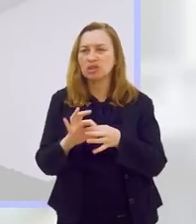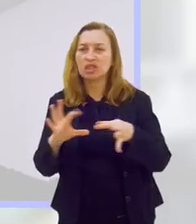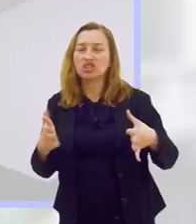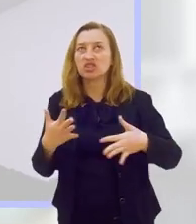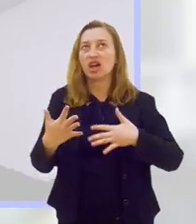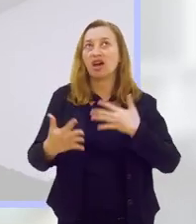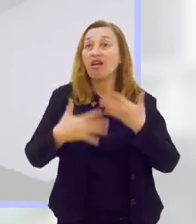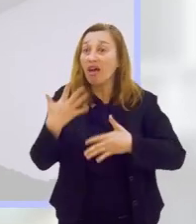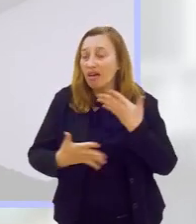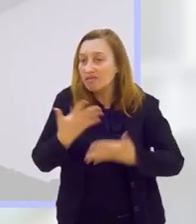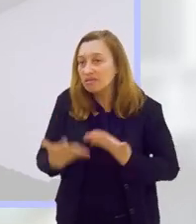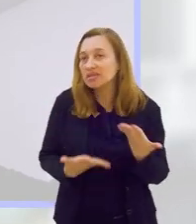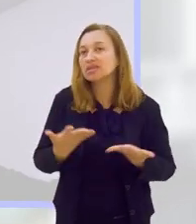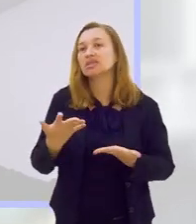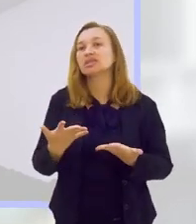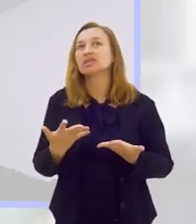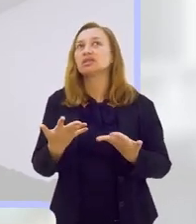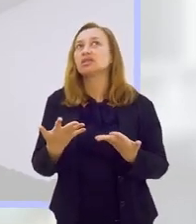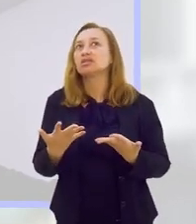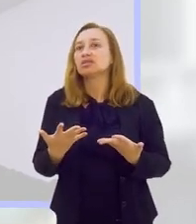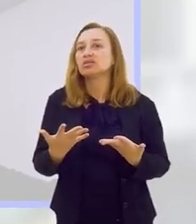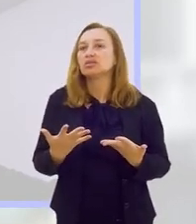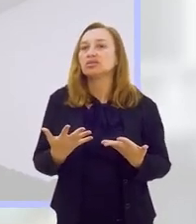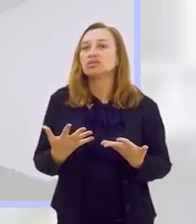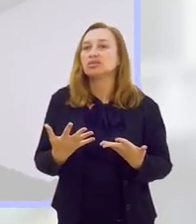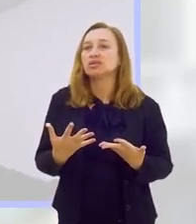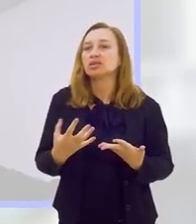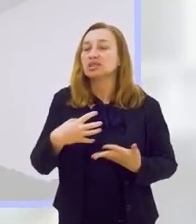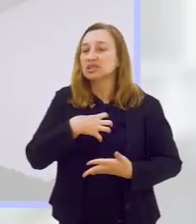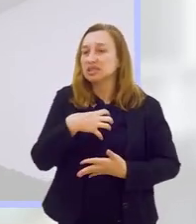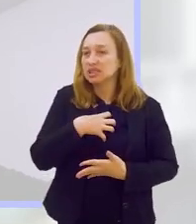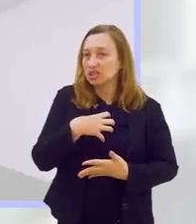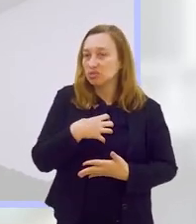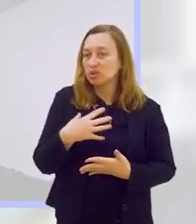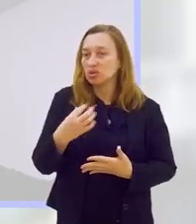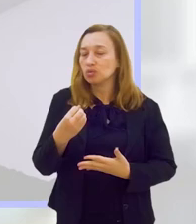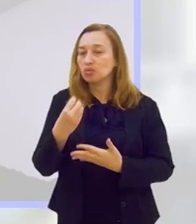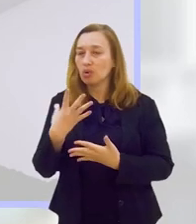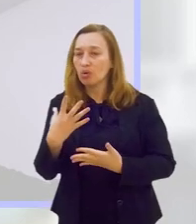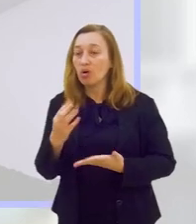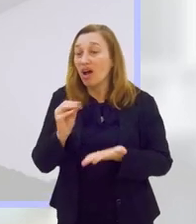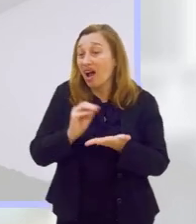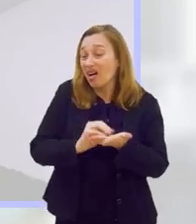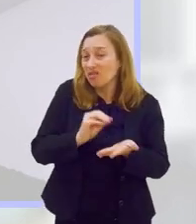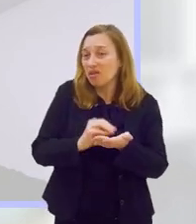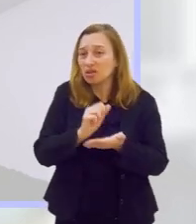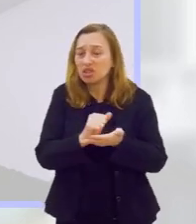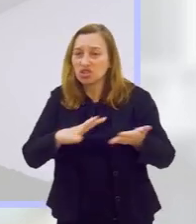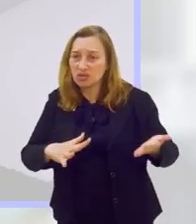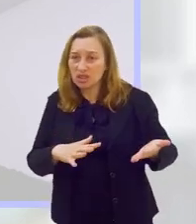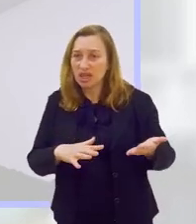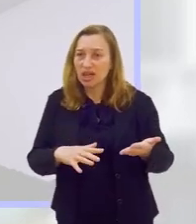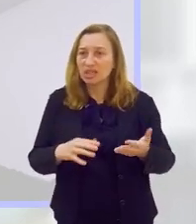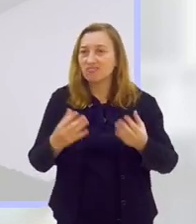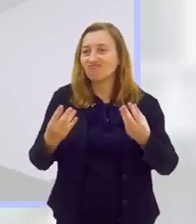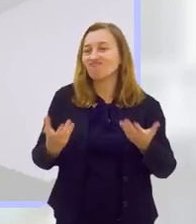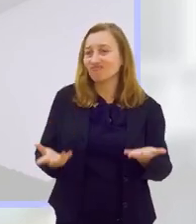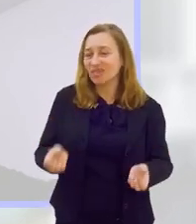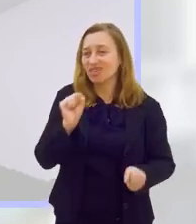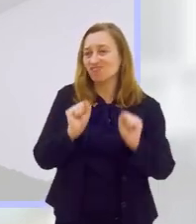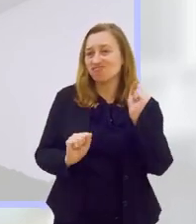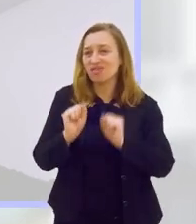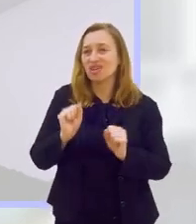com uma serotonina. Então, a falta de atividade física faz com que o cérebro não libere a serotonina